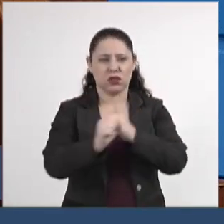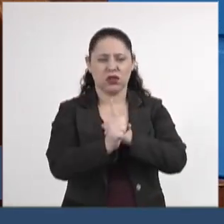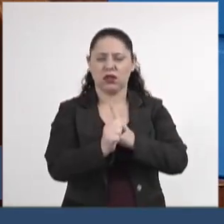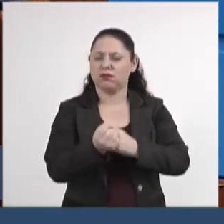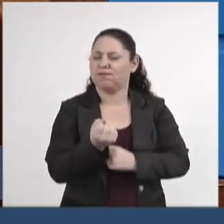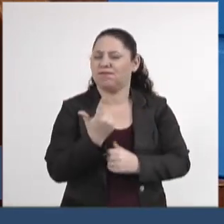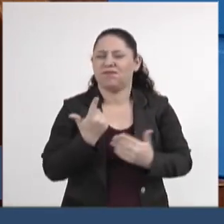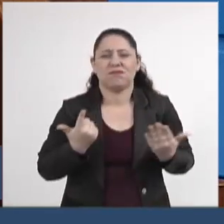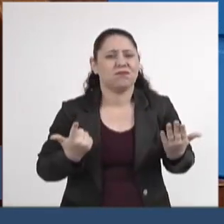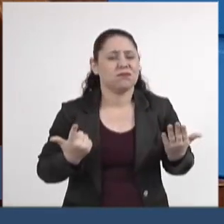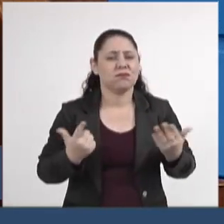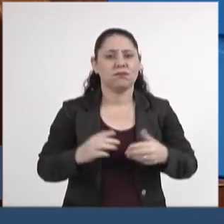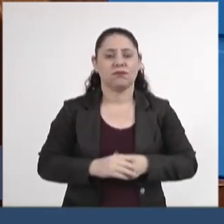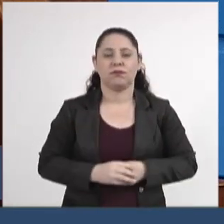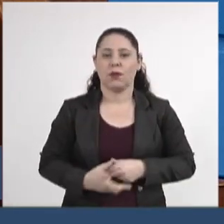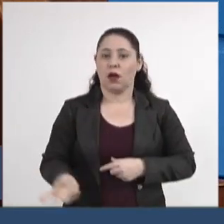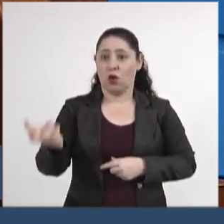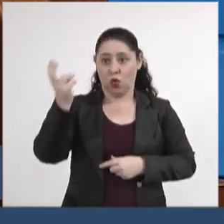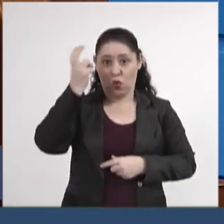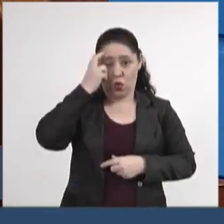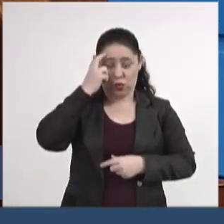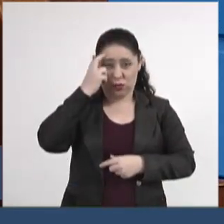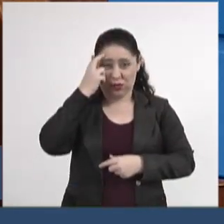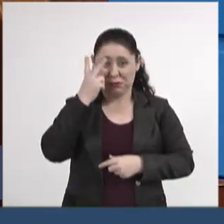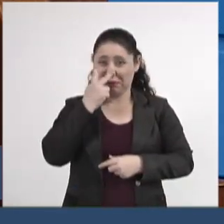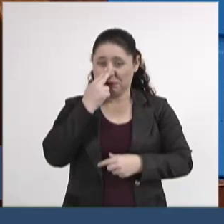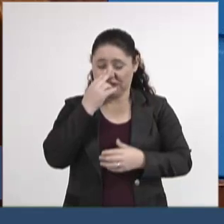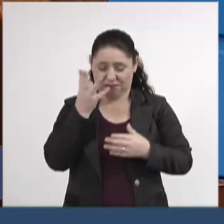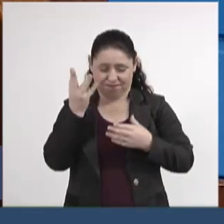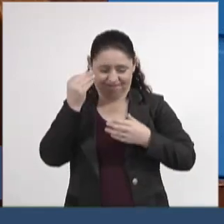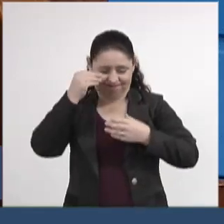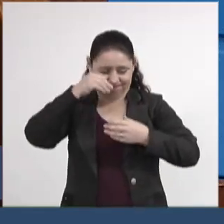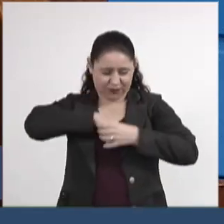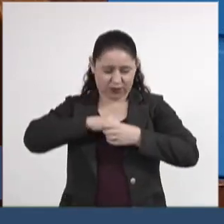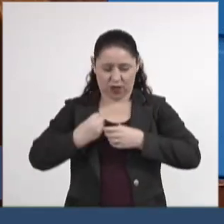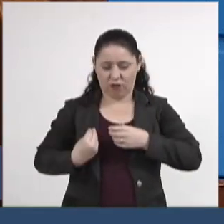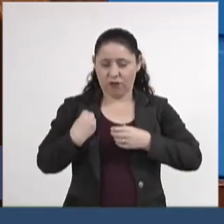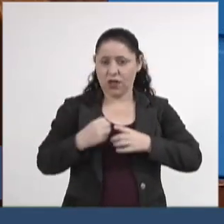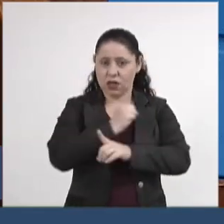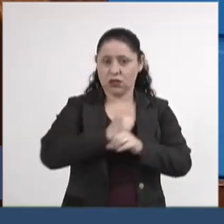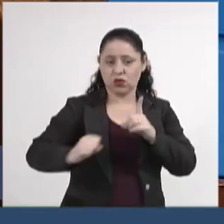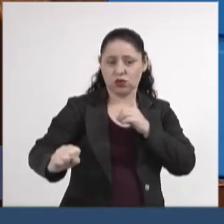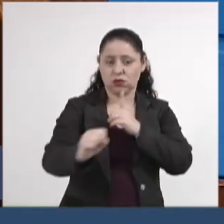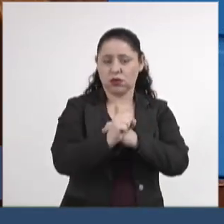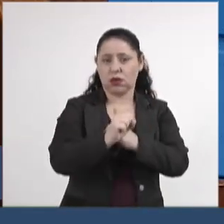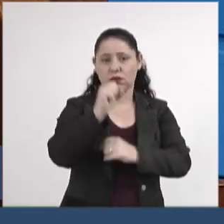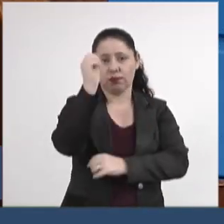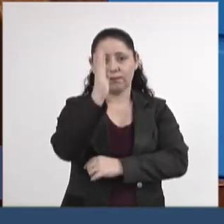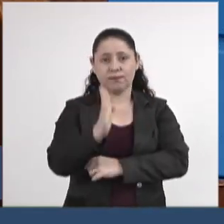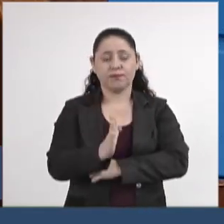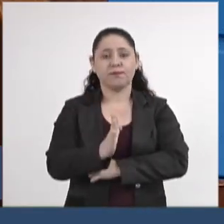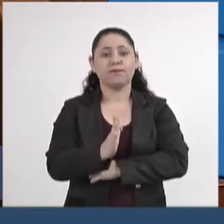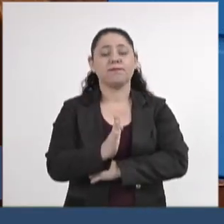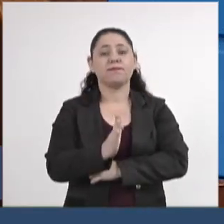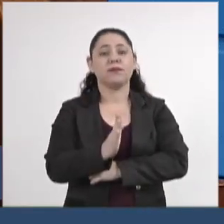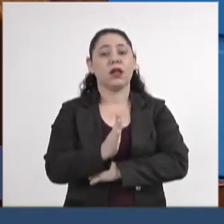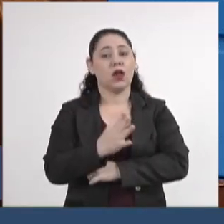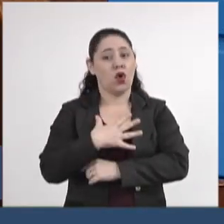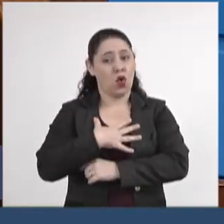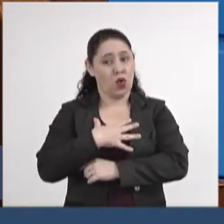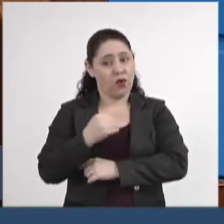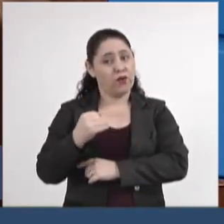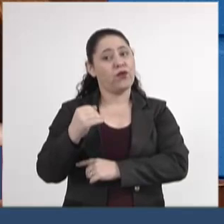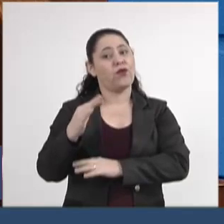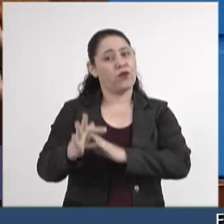Então, essa cultura está encrustada na vida da sociedade brasileira e as gerações